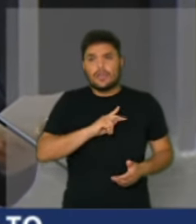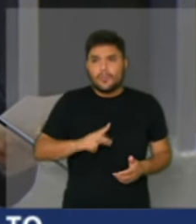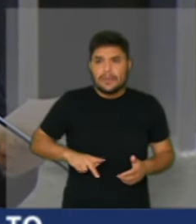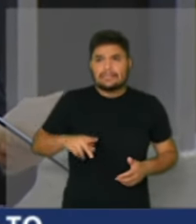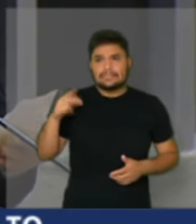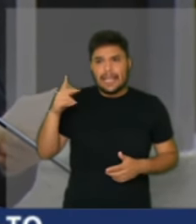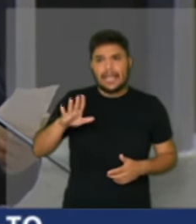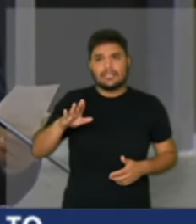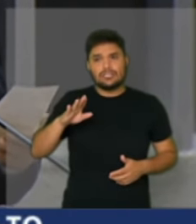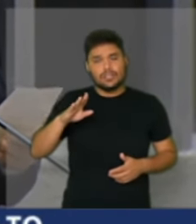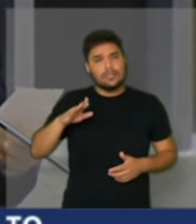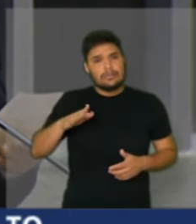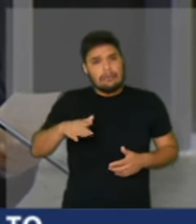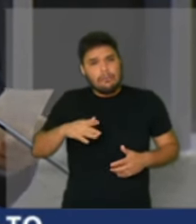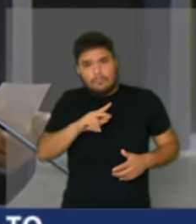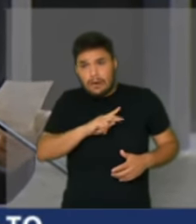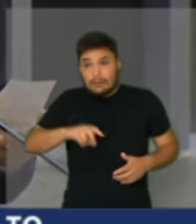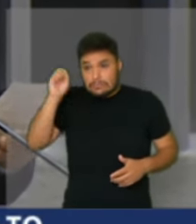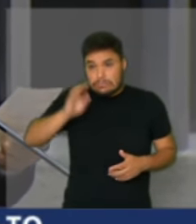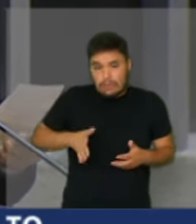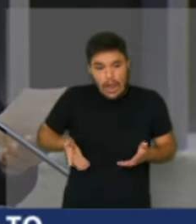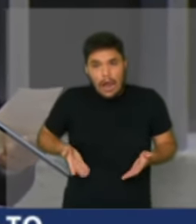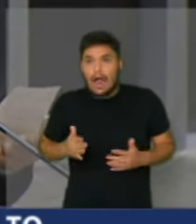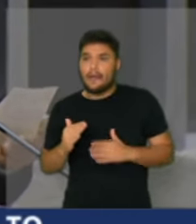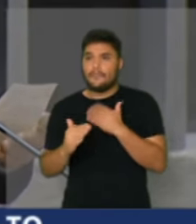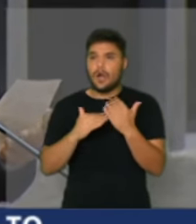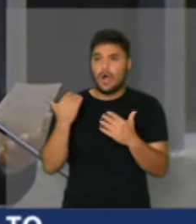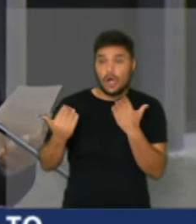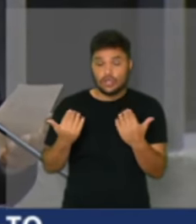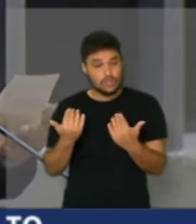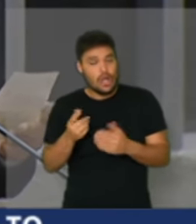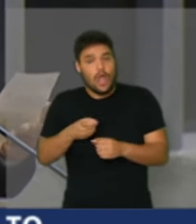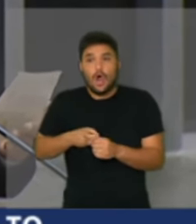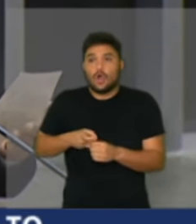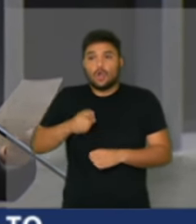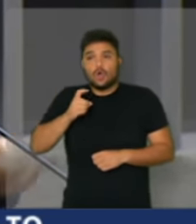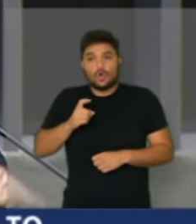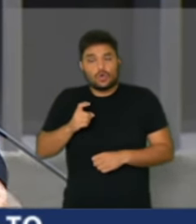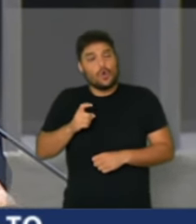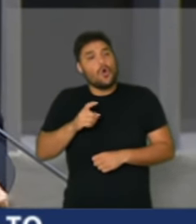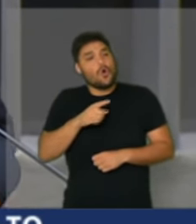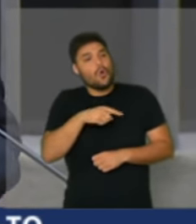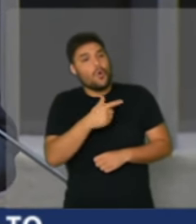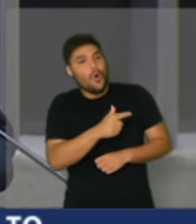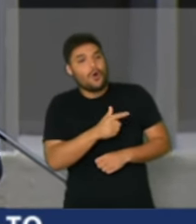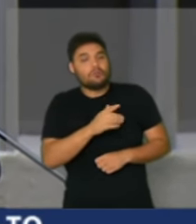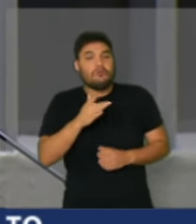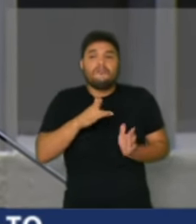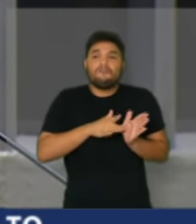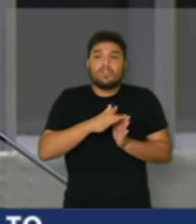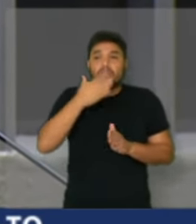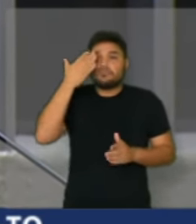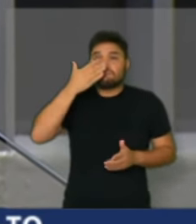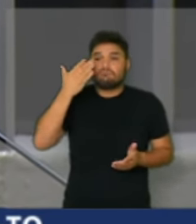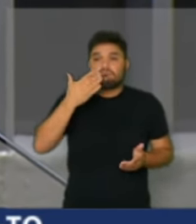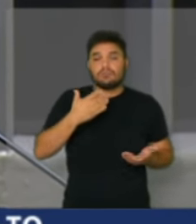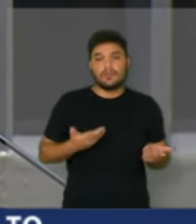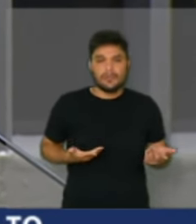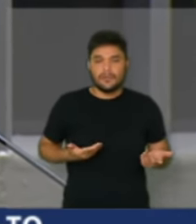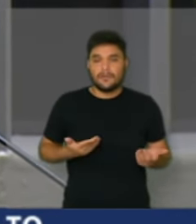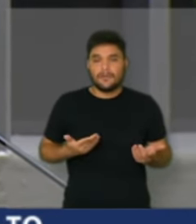enquanto um lucra com a morte, o outro finge que não vê. Portanto,